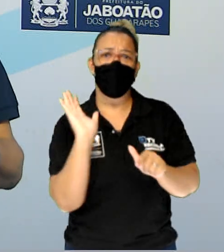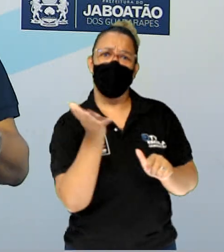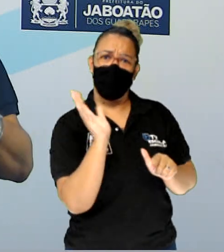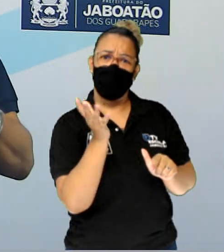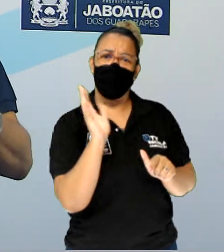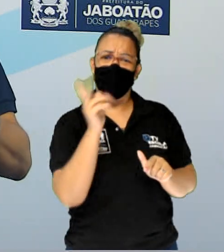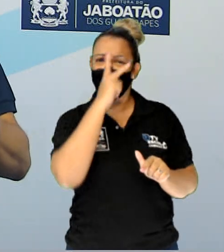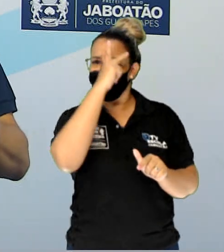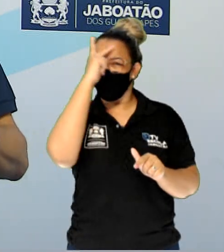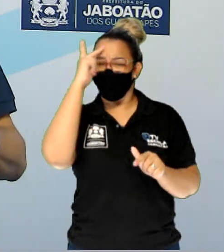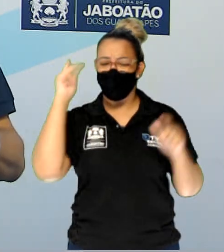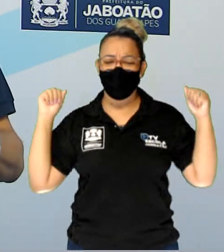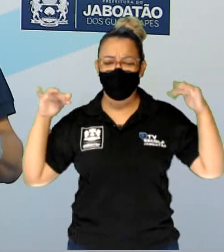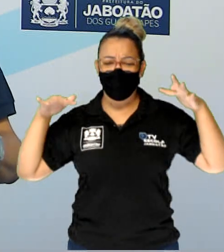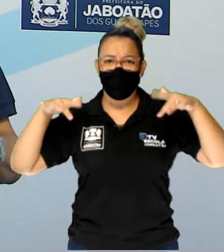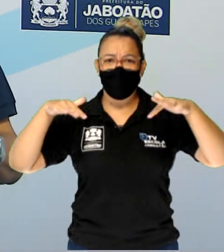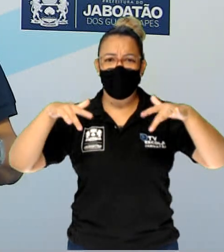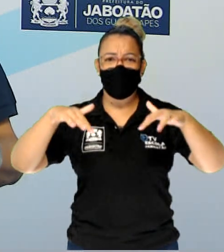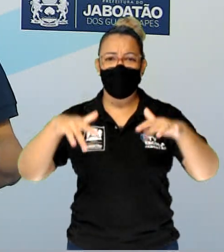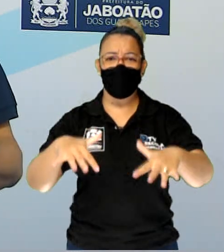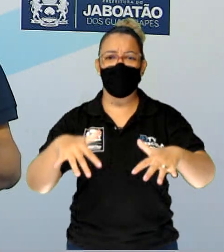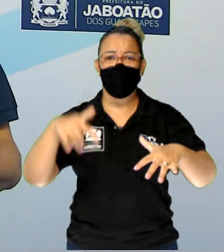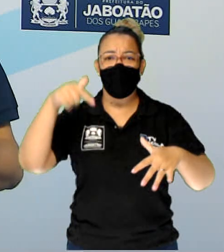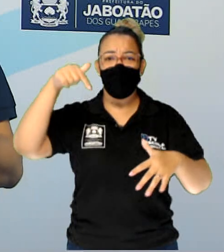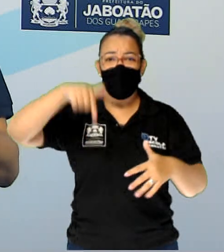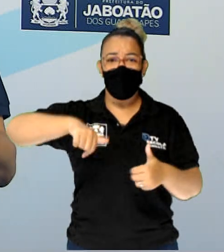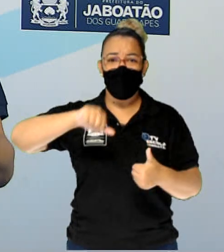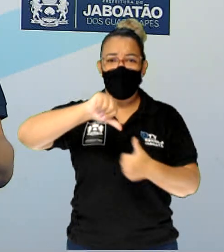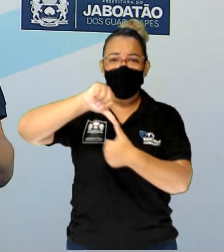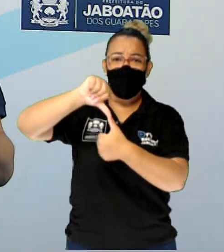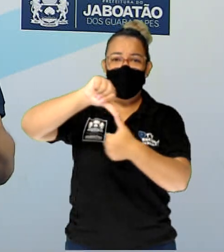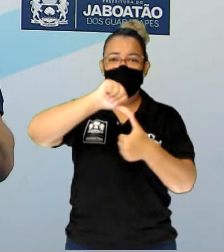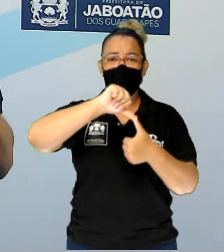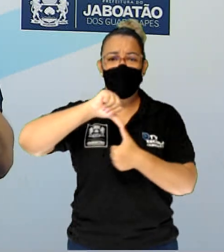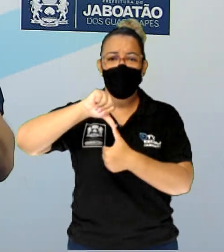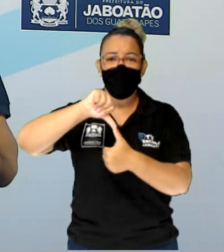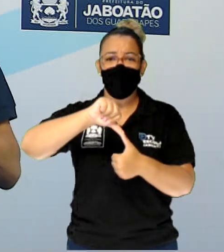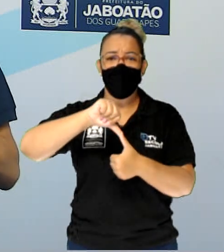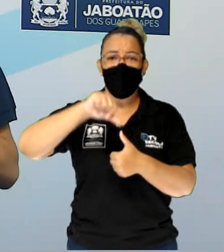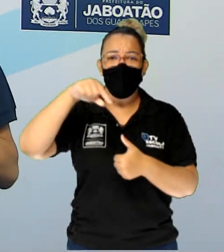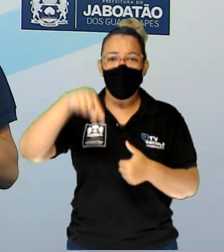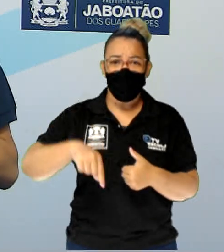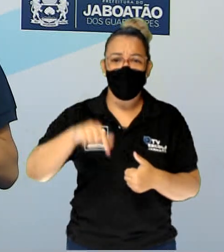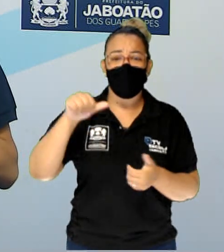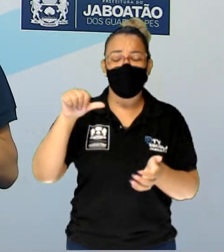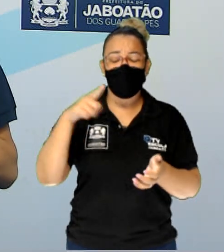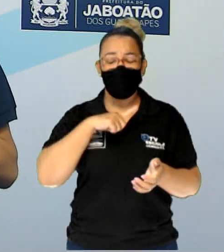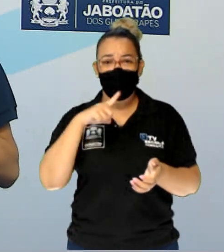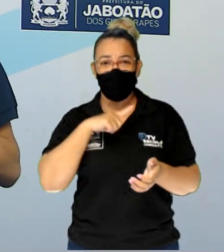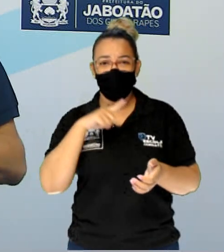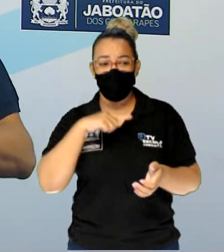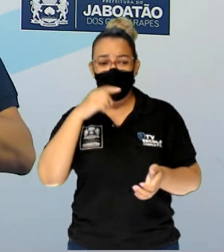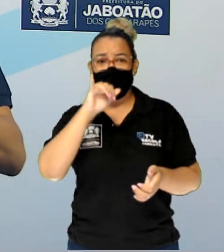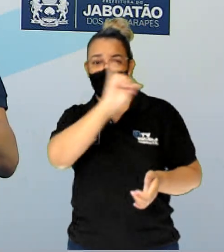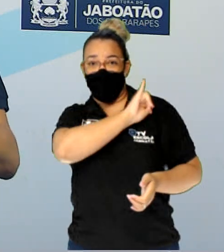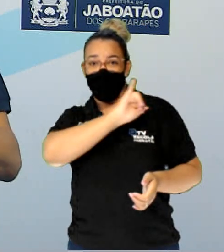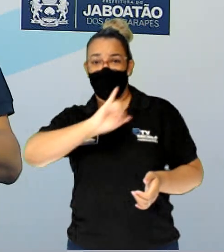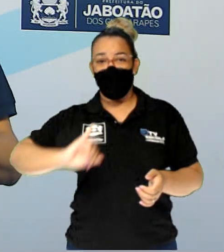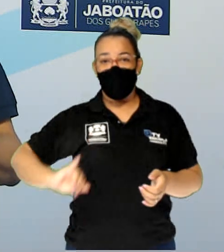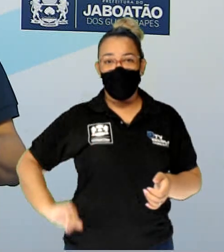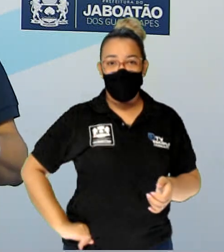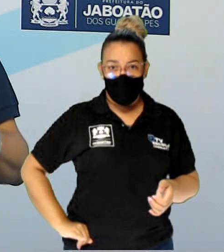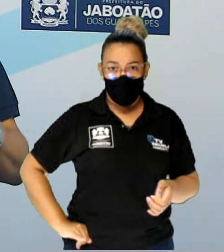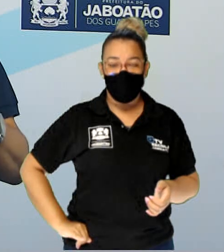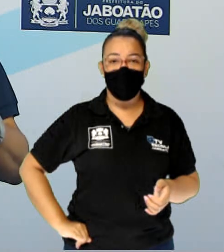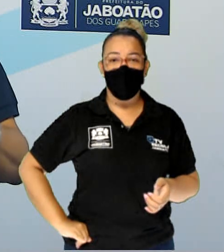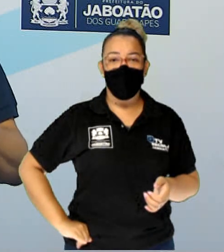por tribos. Aqui na América do Sul, a gente tinha impérios, como o Império Inca, no Peru, e outras tribos,